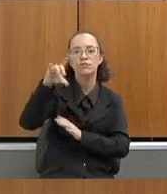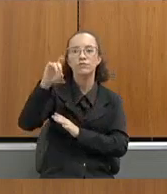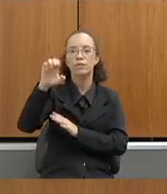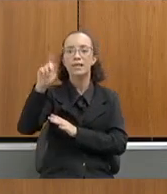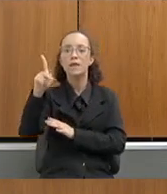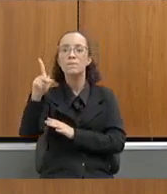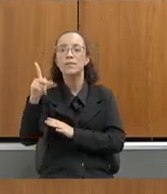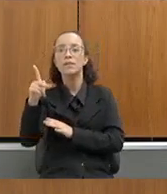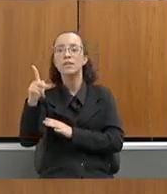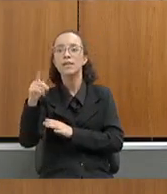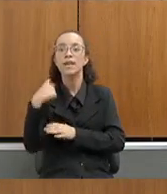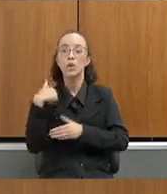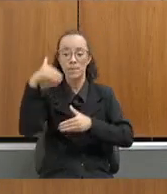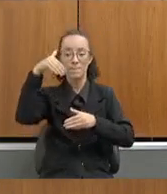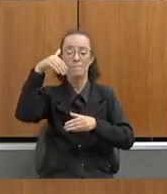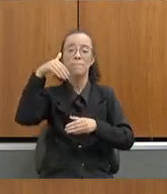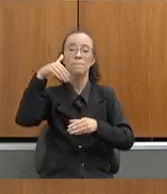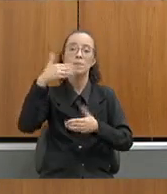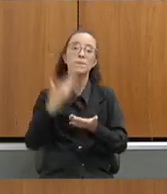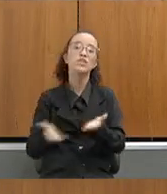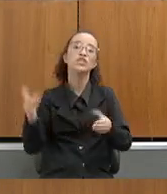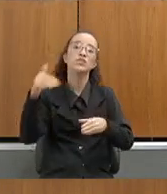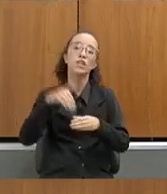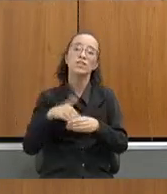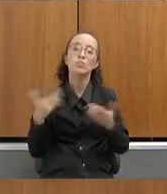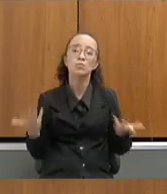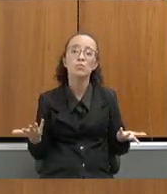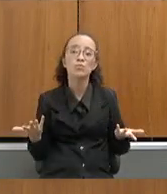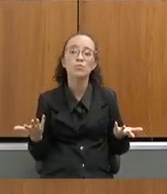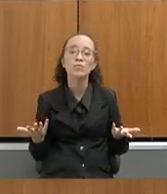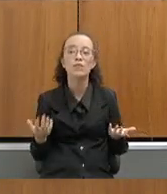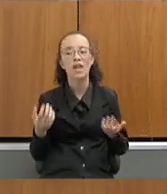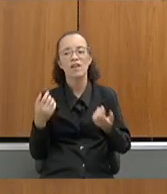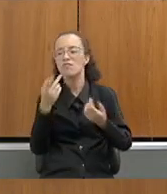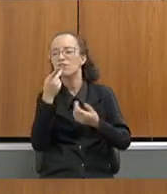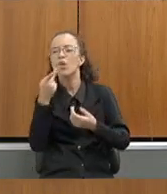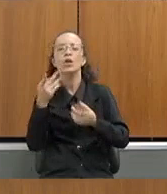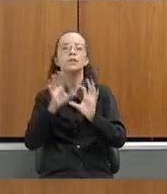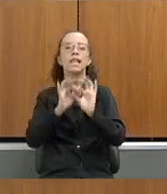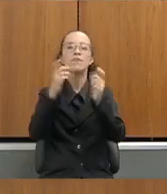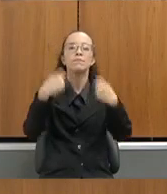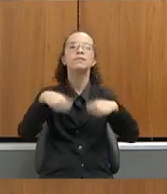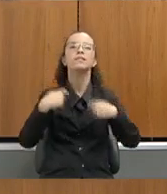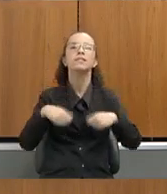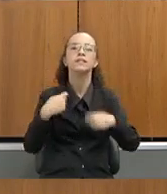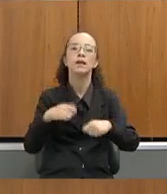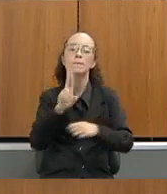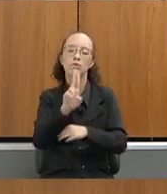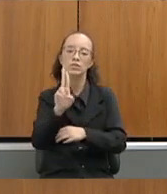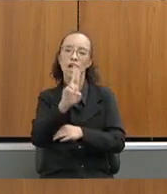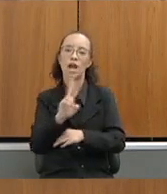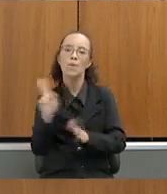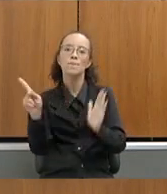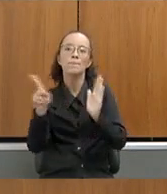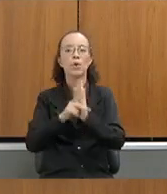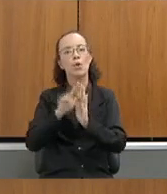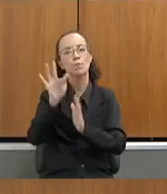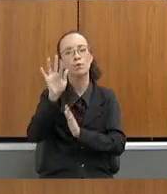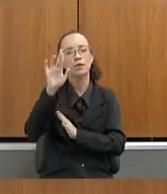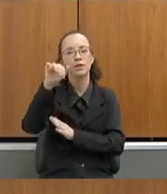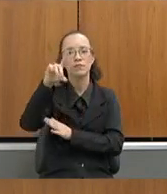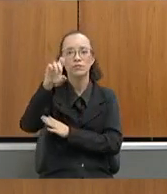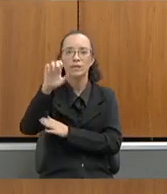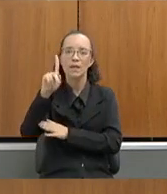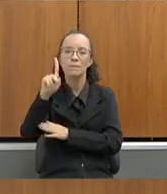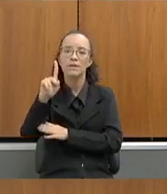SOMAR, perdi essa votação no plenário. Então, não, tem que deixar livre para utilizar recursos do FUNDEB para pagamento das OS